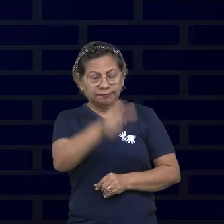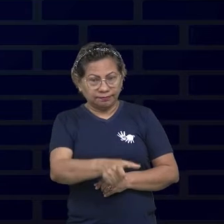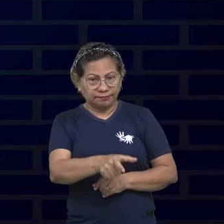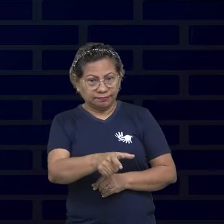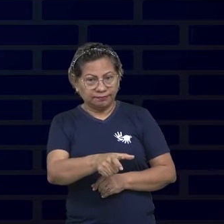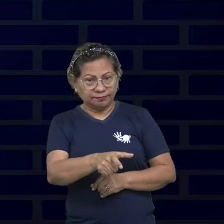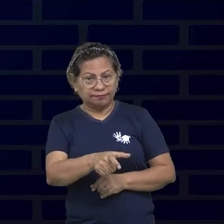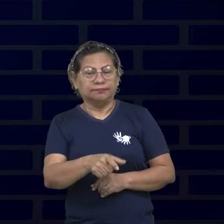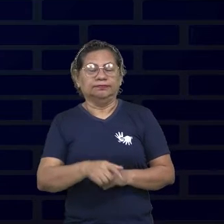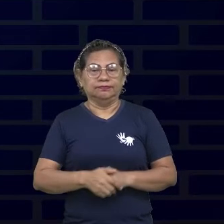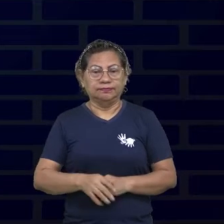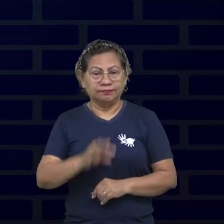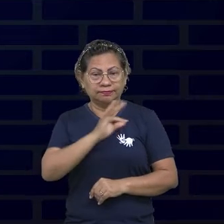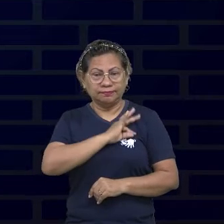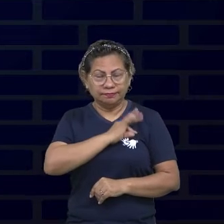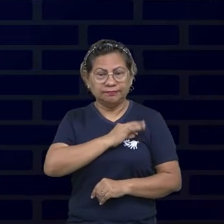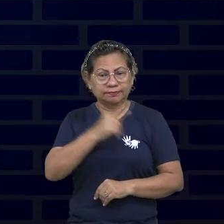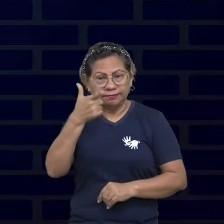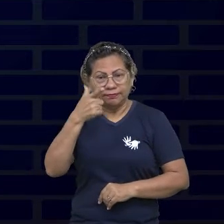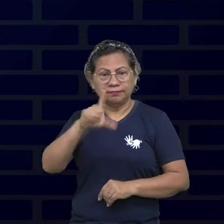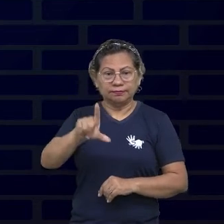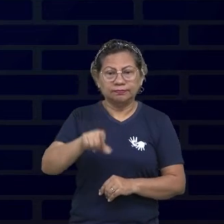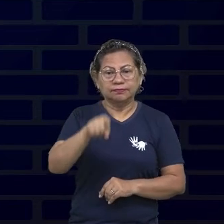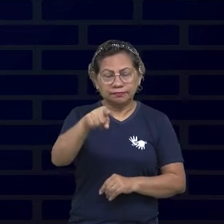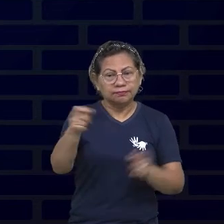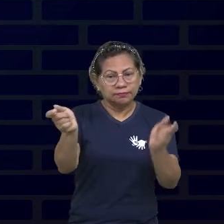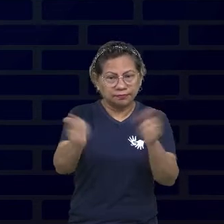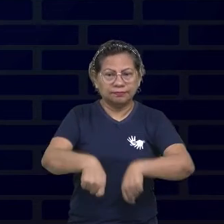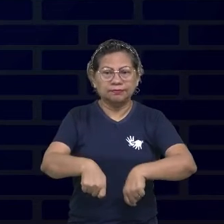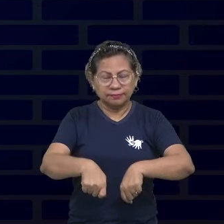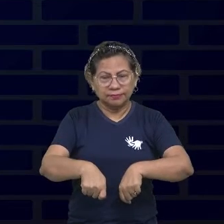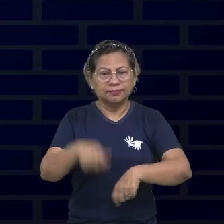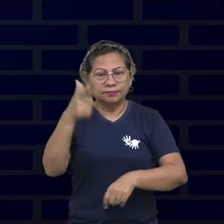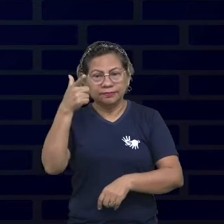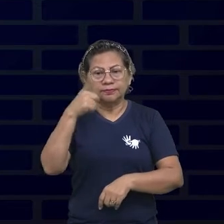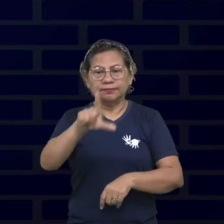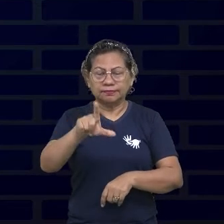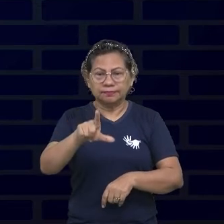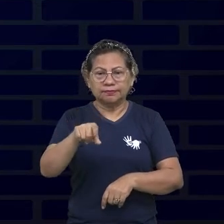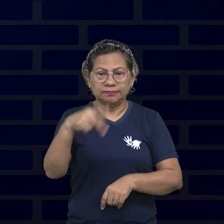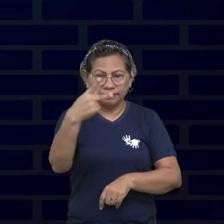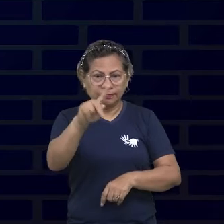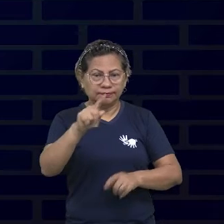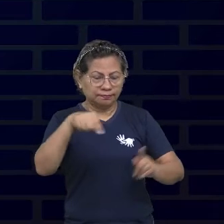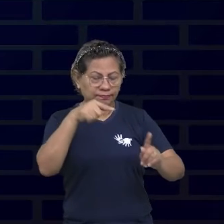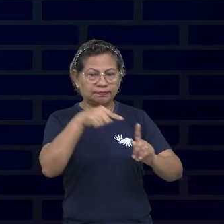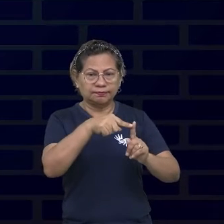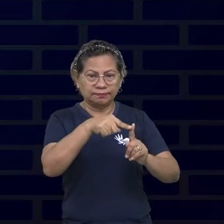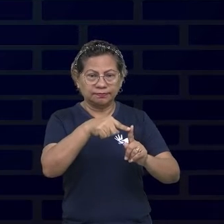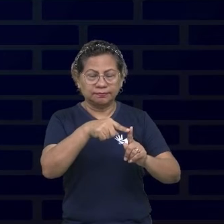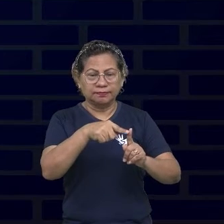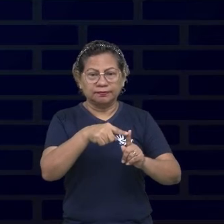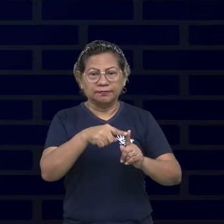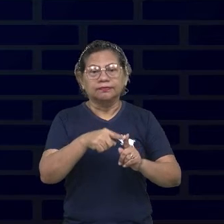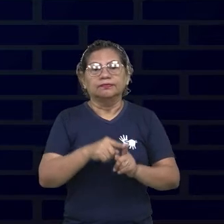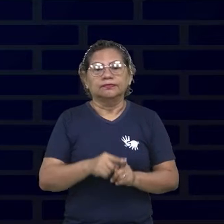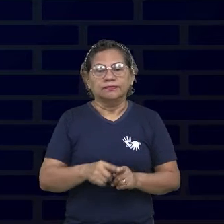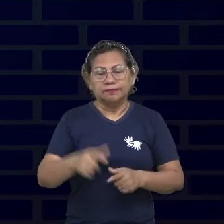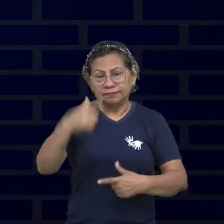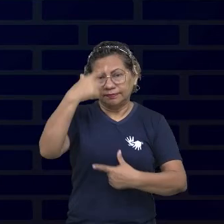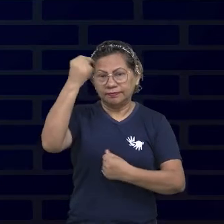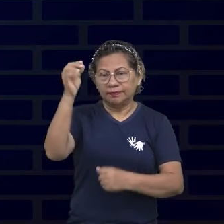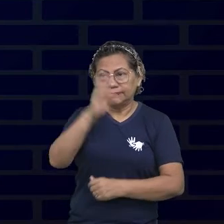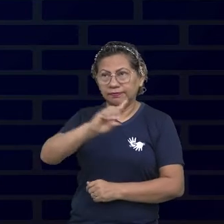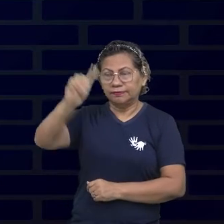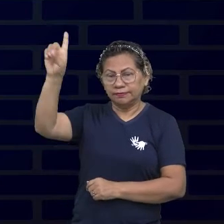de ser professor universitário. Eu alcancei. Você também pode alcançar também os seus objetivos. Com muita fé em Deus, dedicação nos